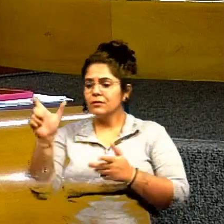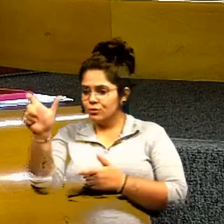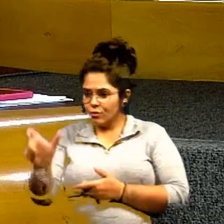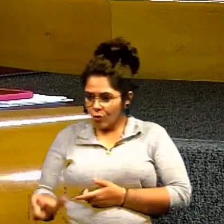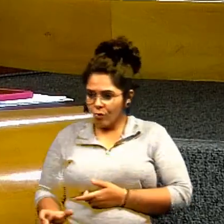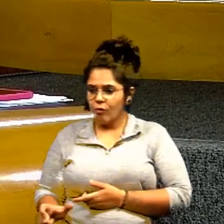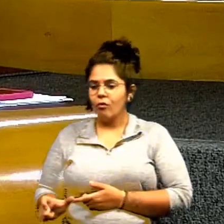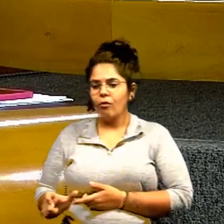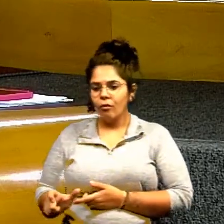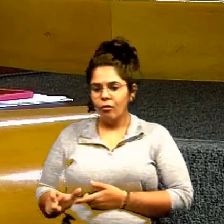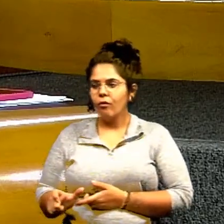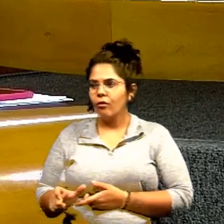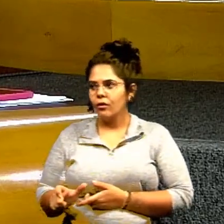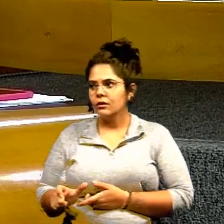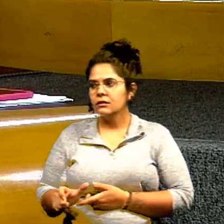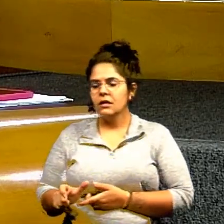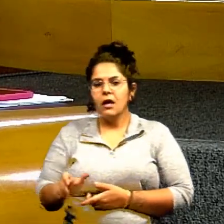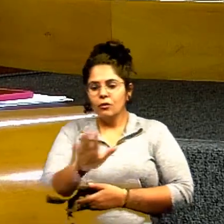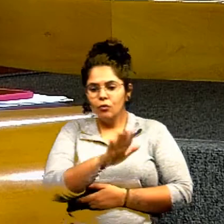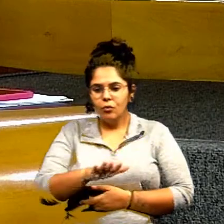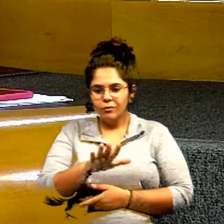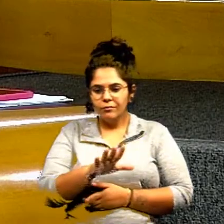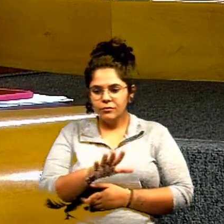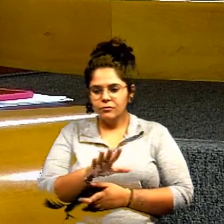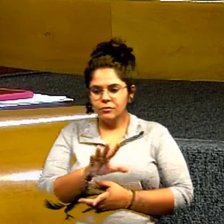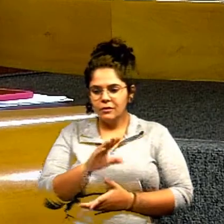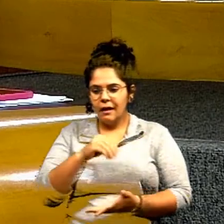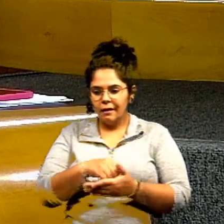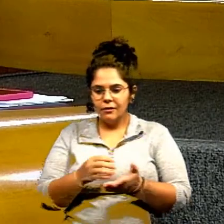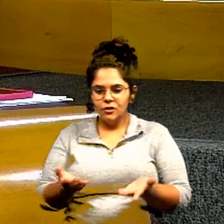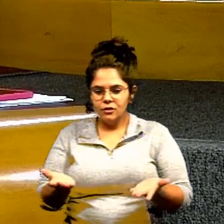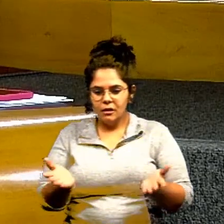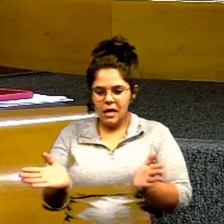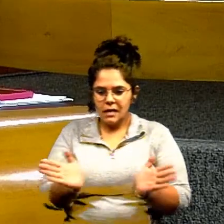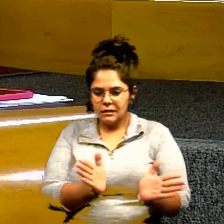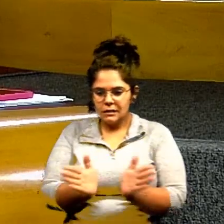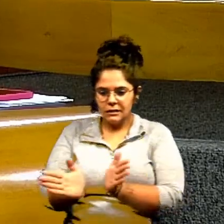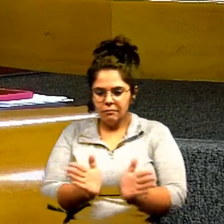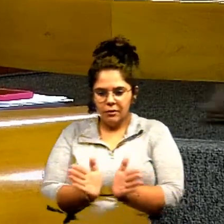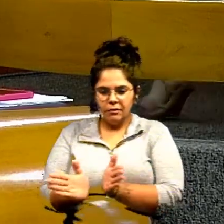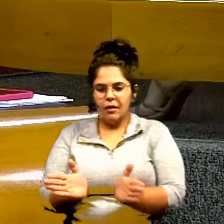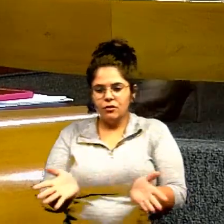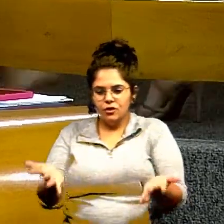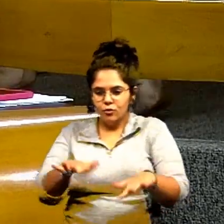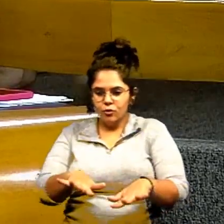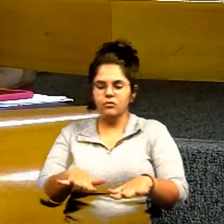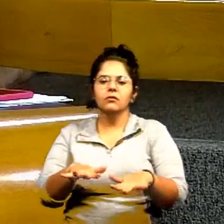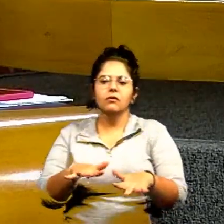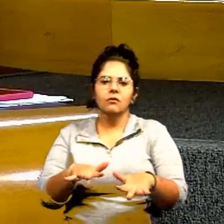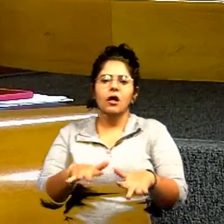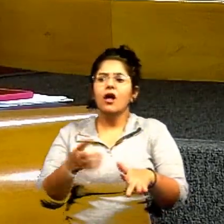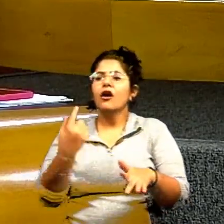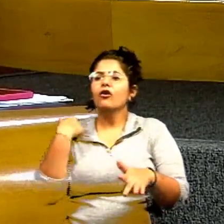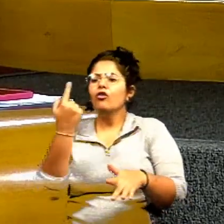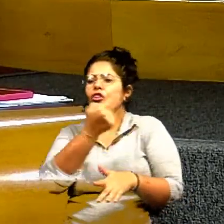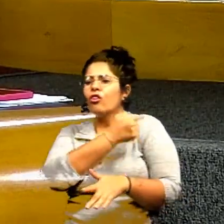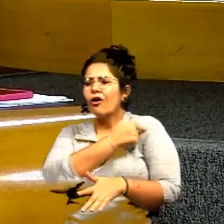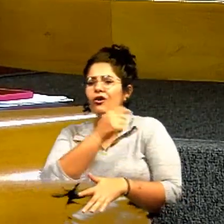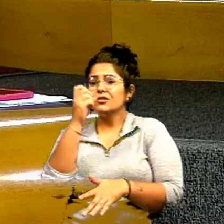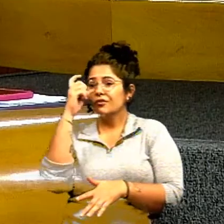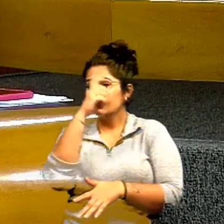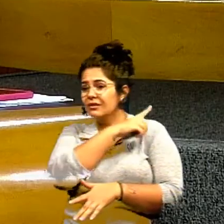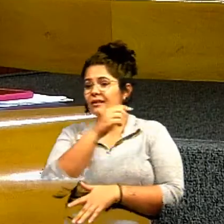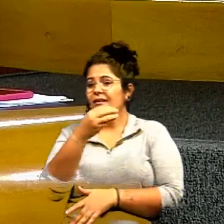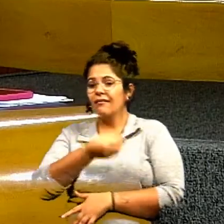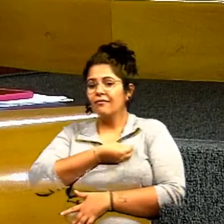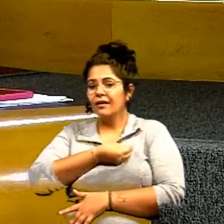pessoas que serão favorecidas por esse projeto nós estamos dificultando a vida de todas as pessoas